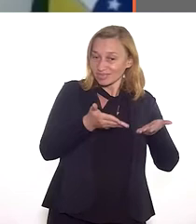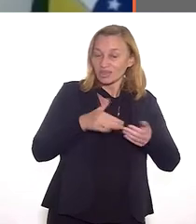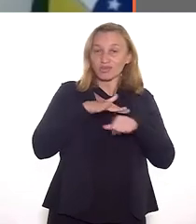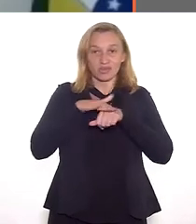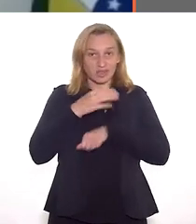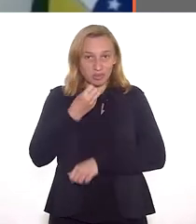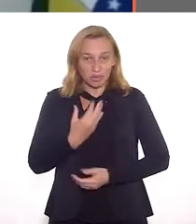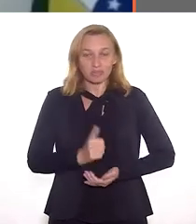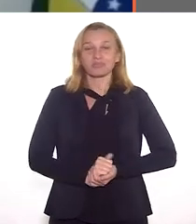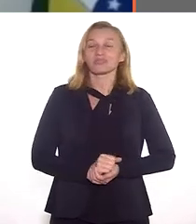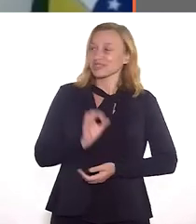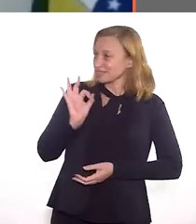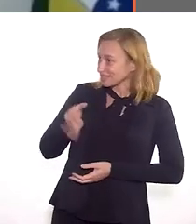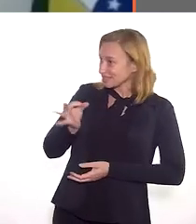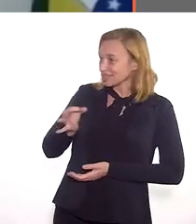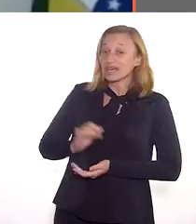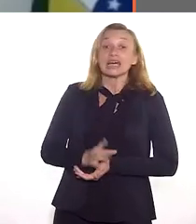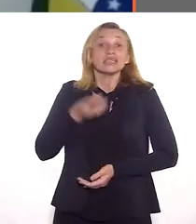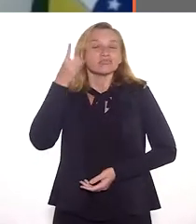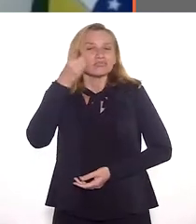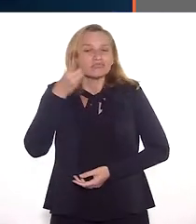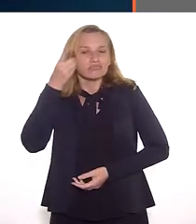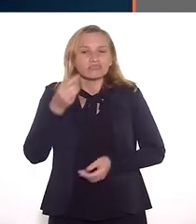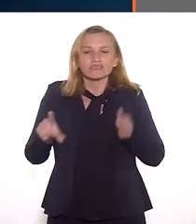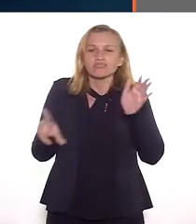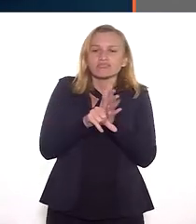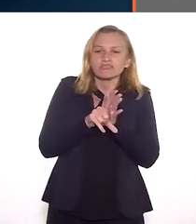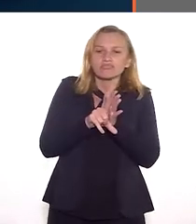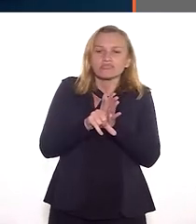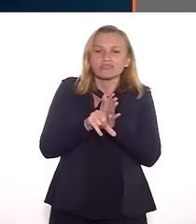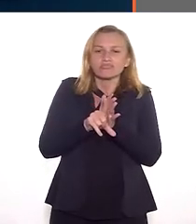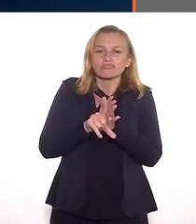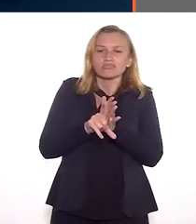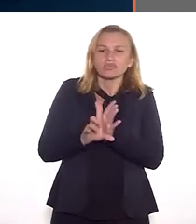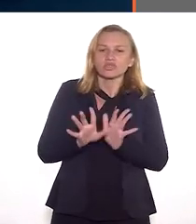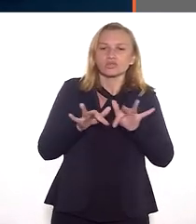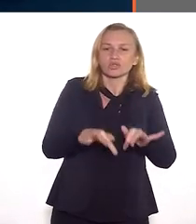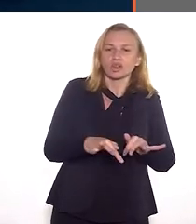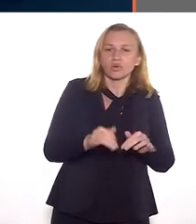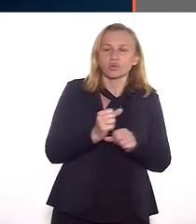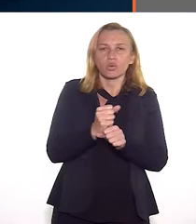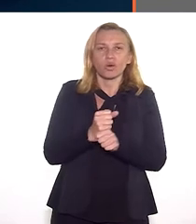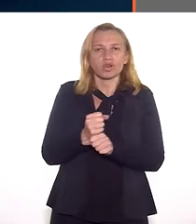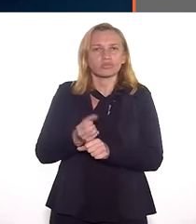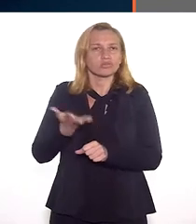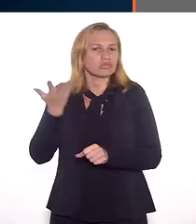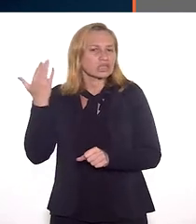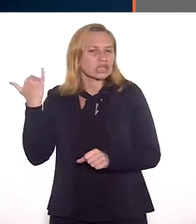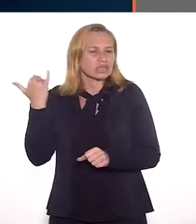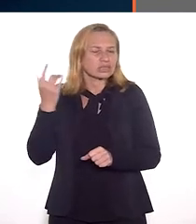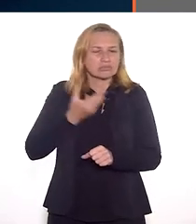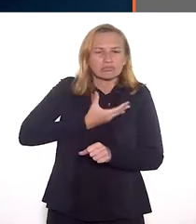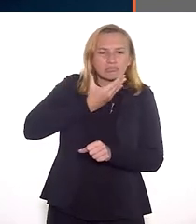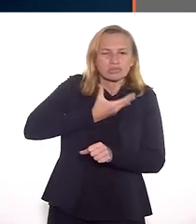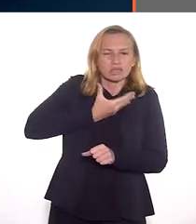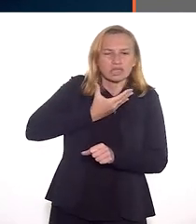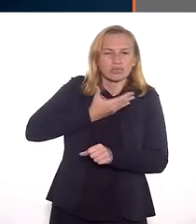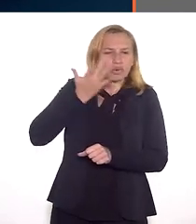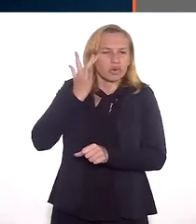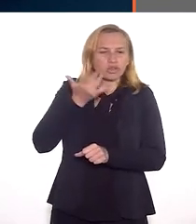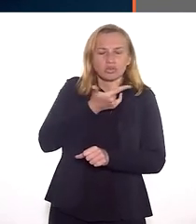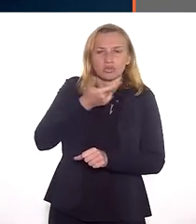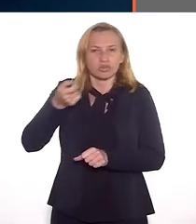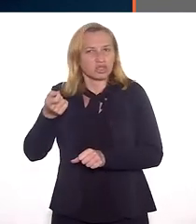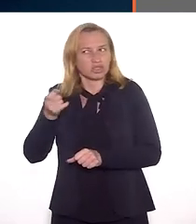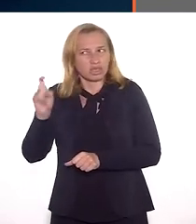Isso é uma conversa boa. Com certeza. Deputado, essa lei foi sancionada no final do ano passado, se não me engano, em dezembro de